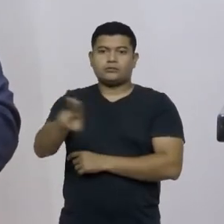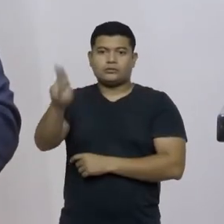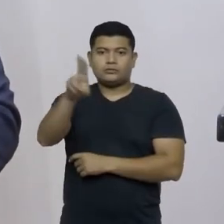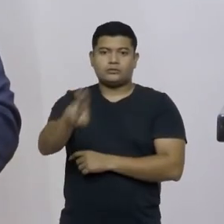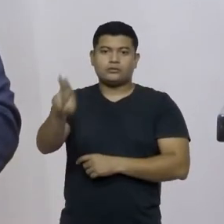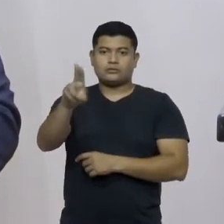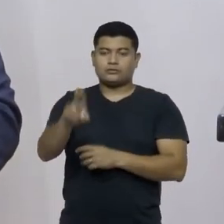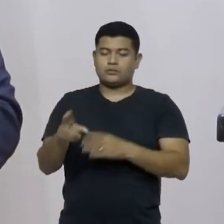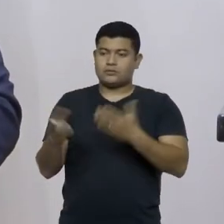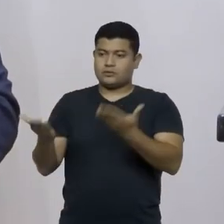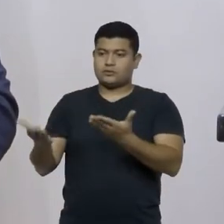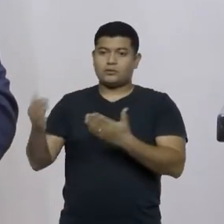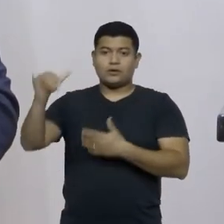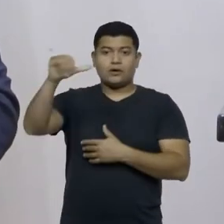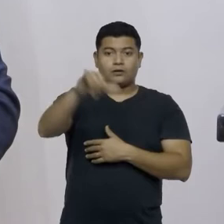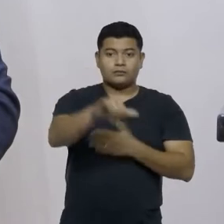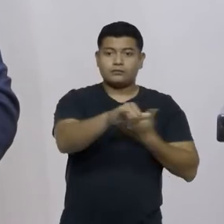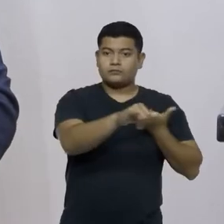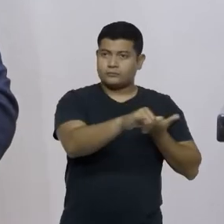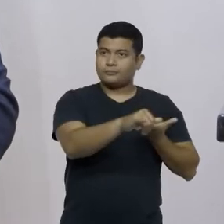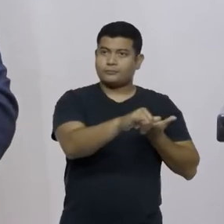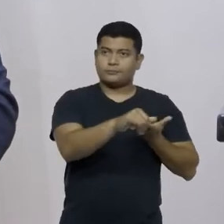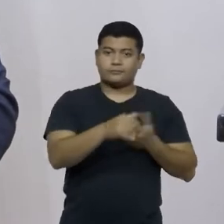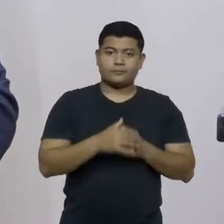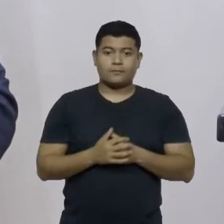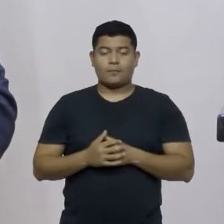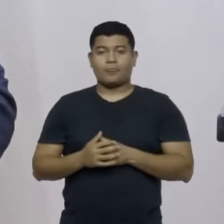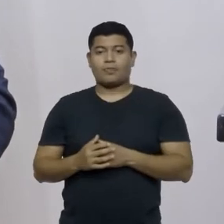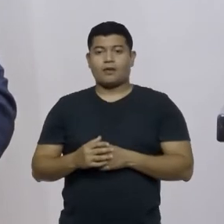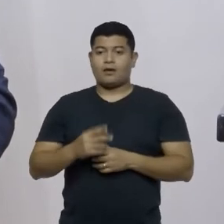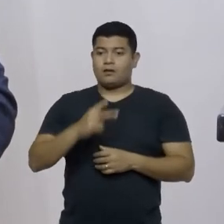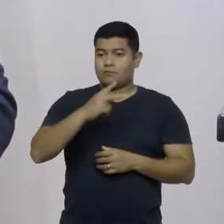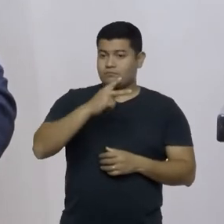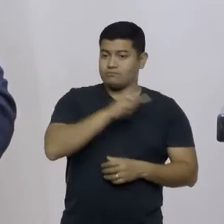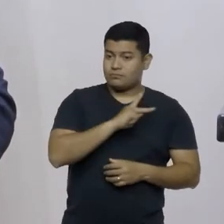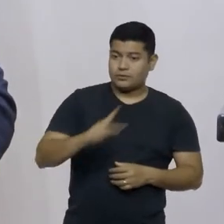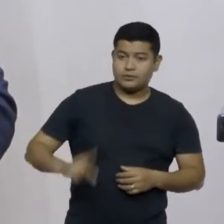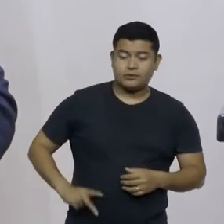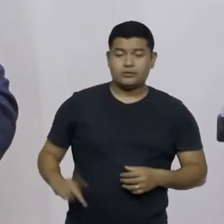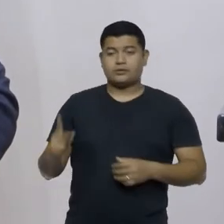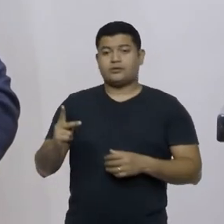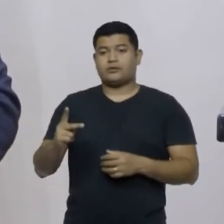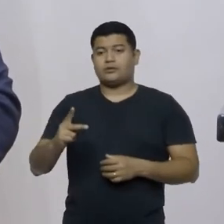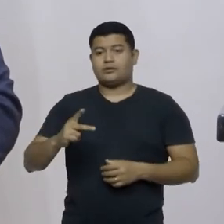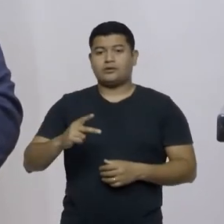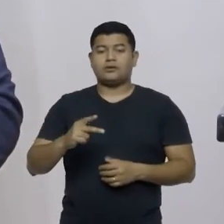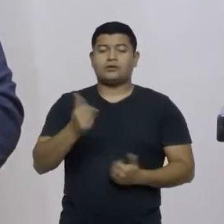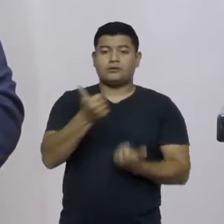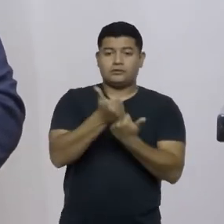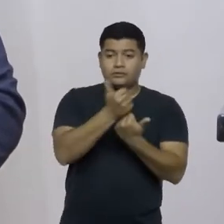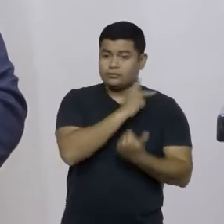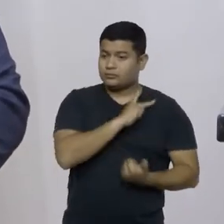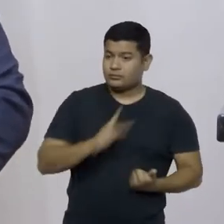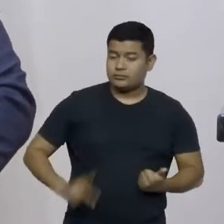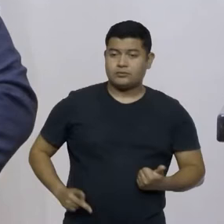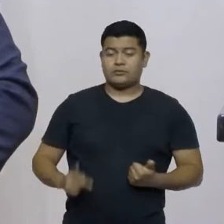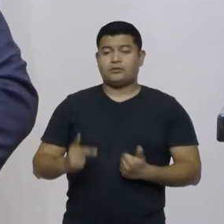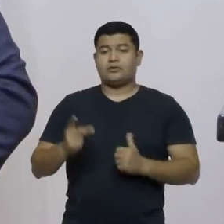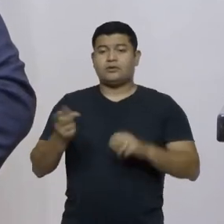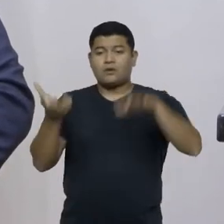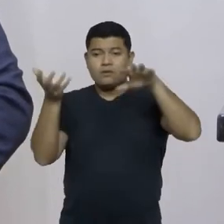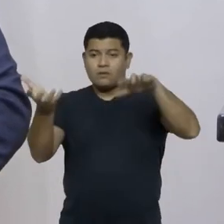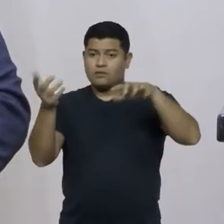aviões, presidente, vice-presidente, presidente do Congresso, presidente do Senado, deputados,